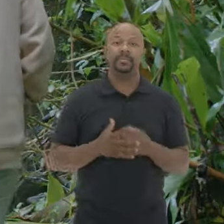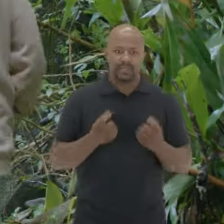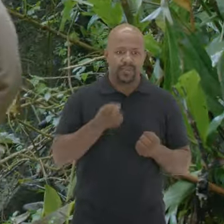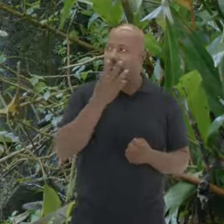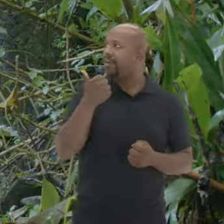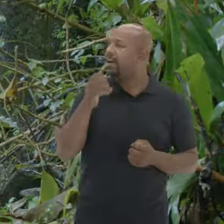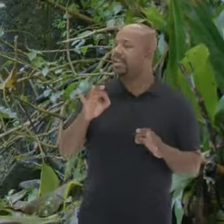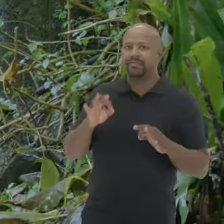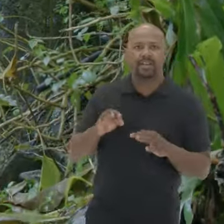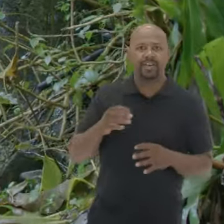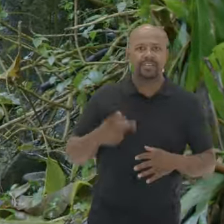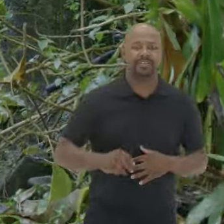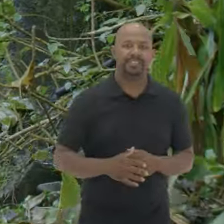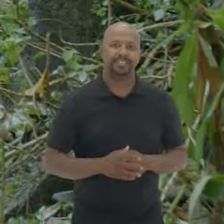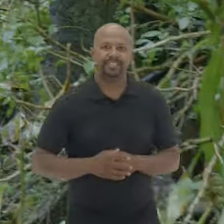Vai valer o banho